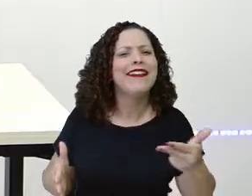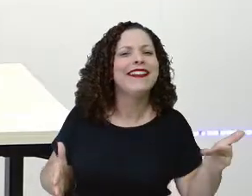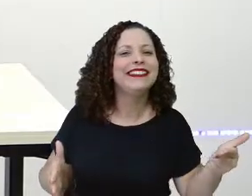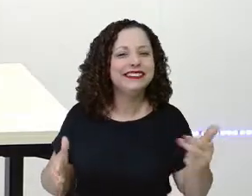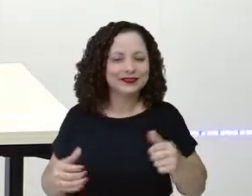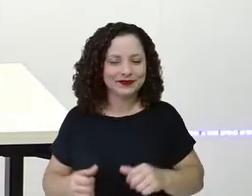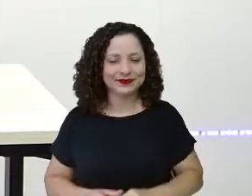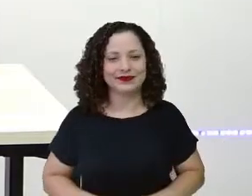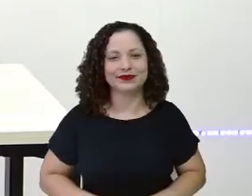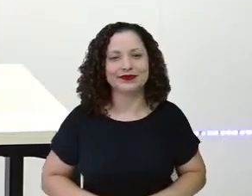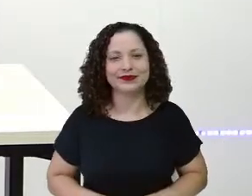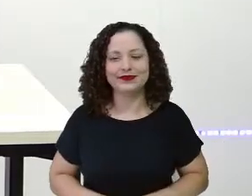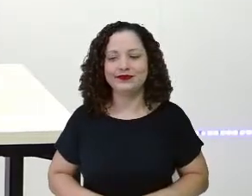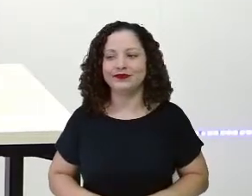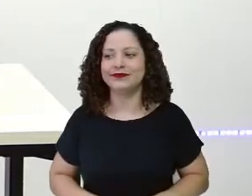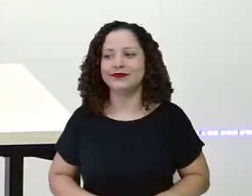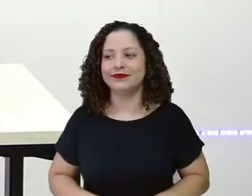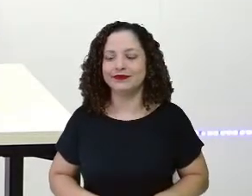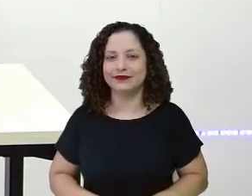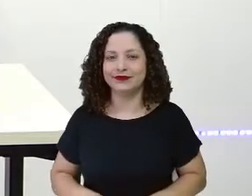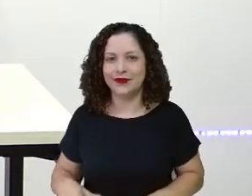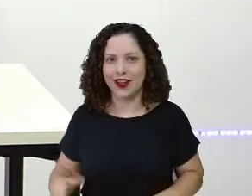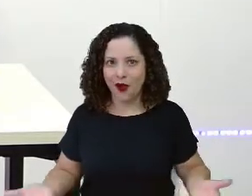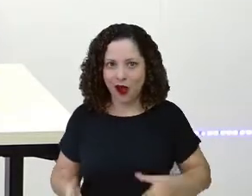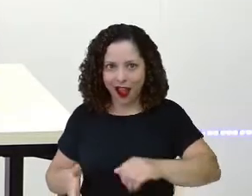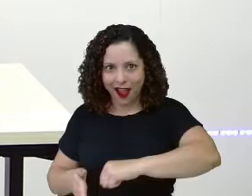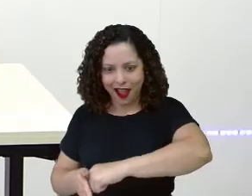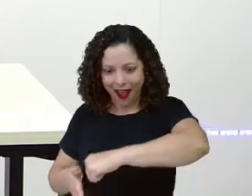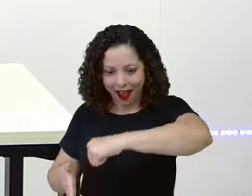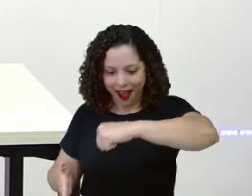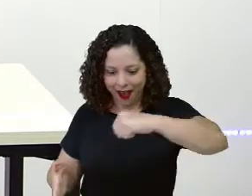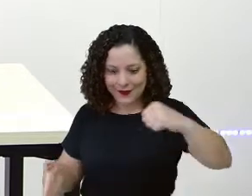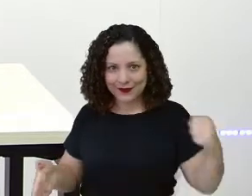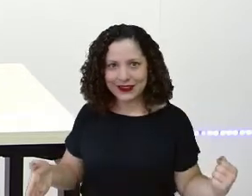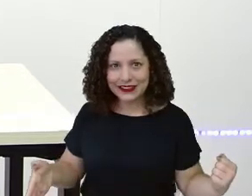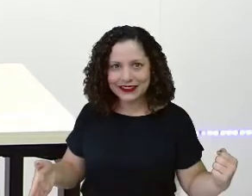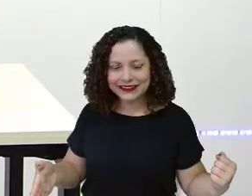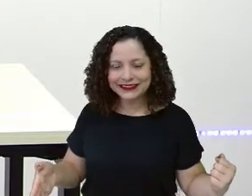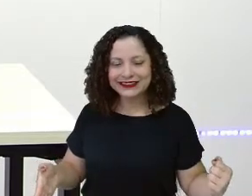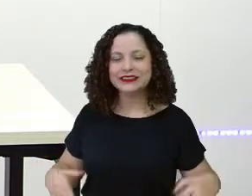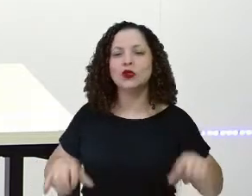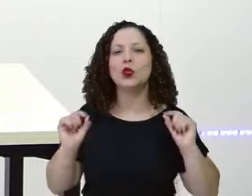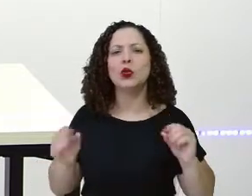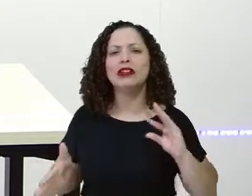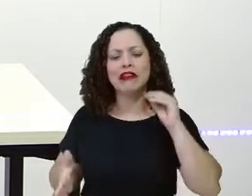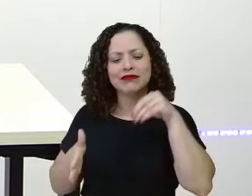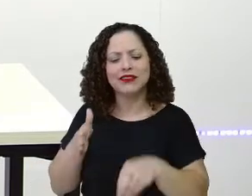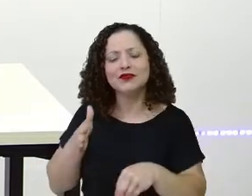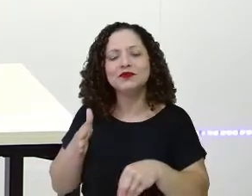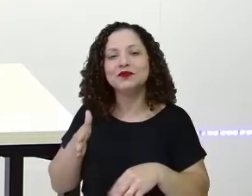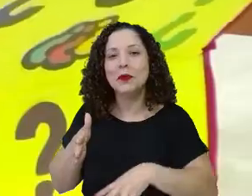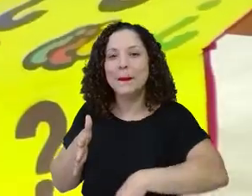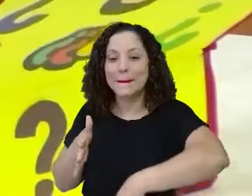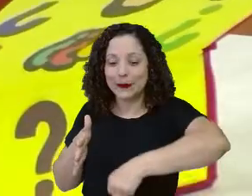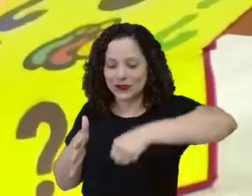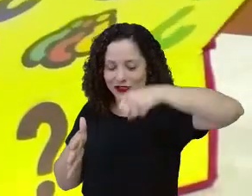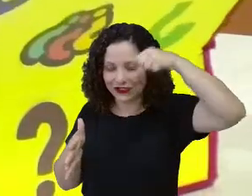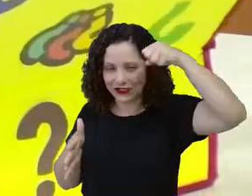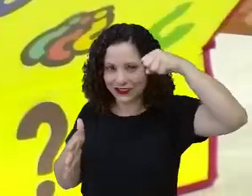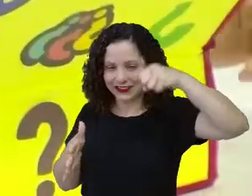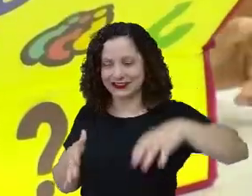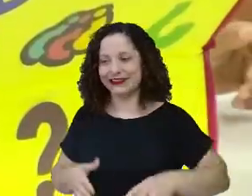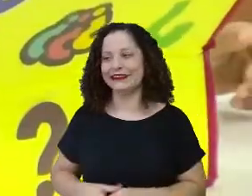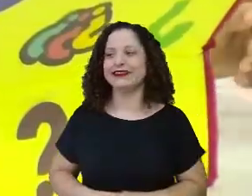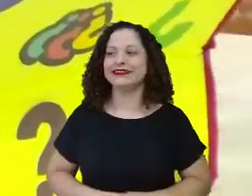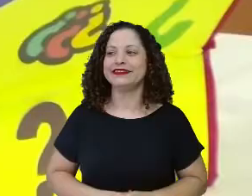Olha aqui! Tu quer abrir para ti? Uhum! Então, tu abre e puxa algo que tem aí, tá certo? Só puxa um!